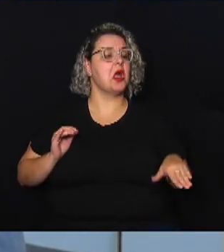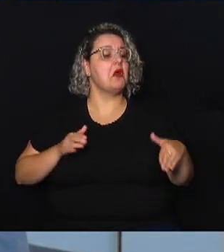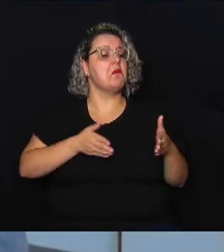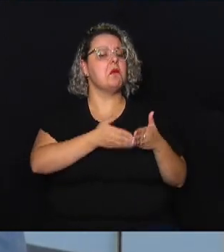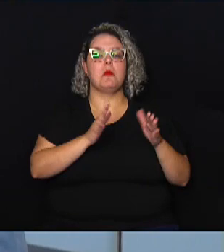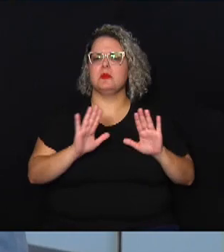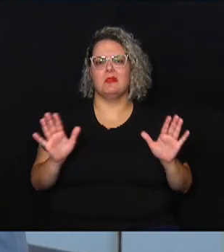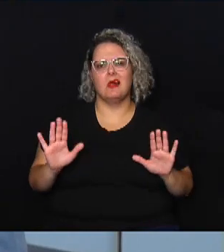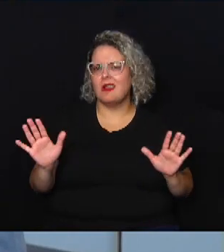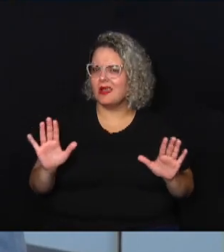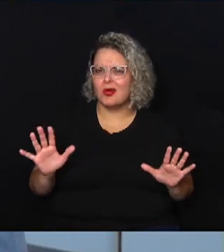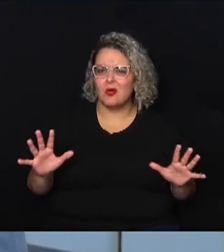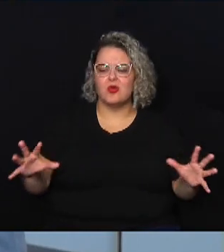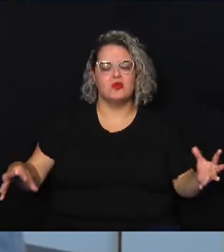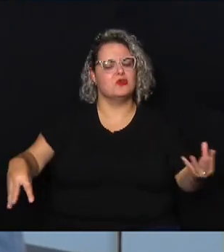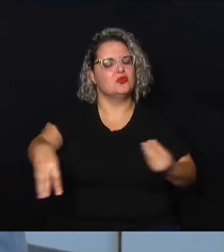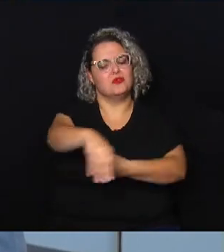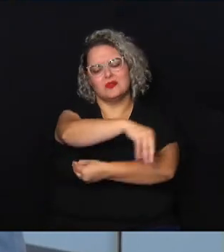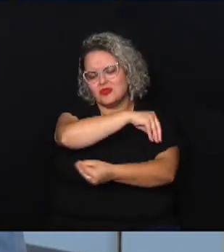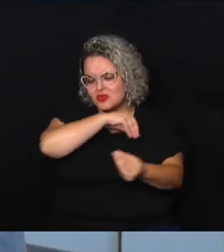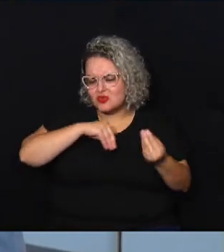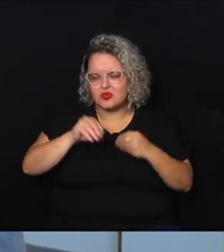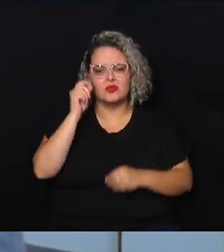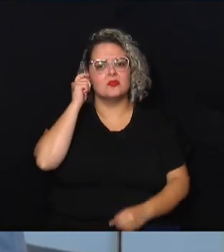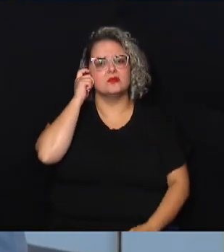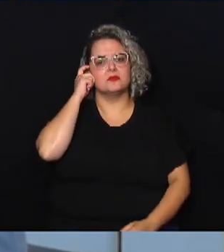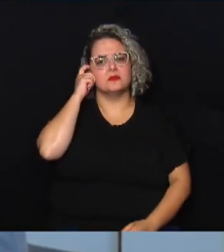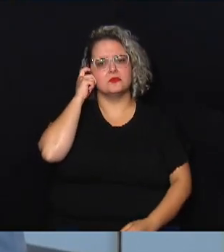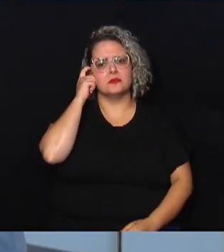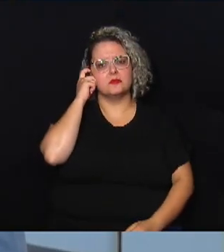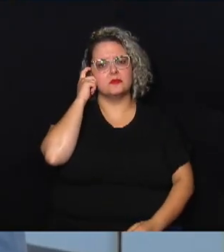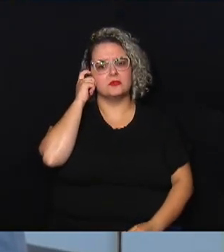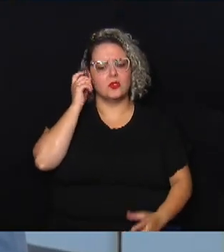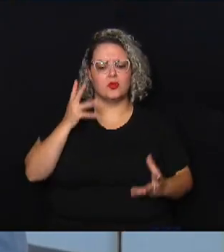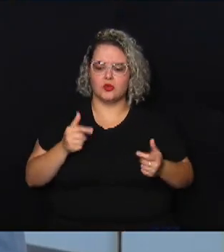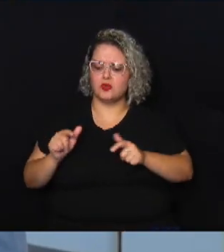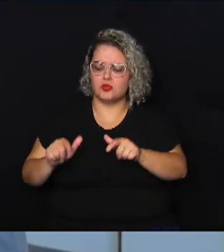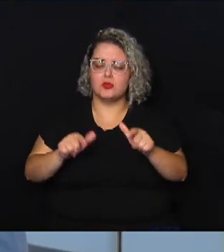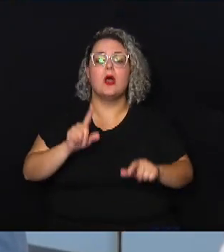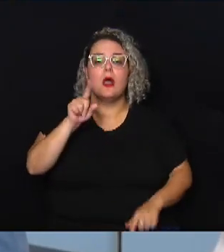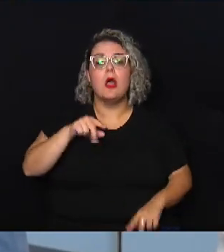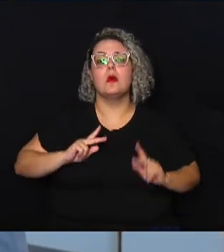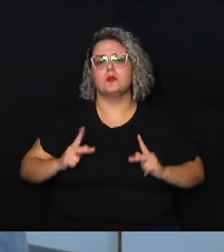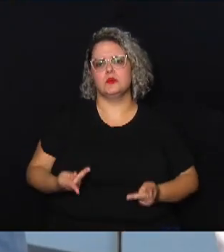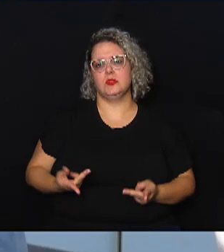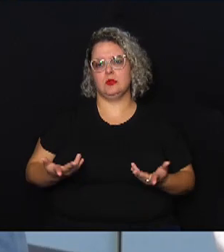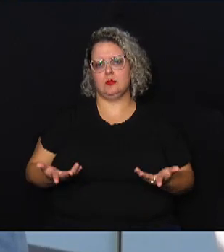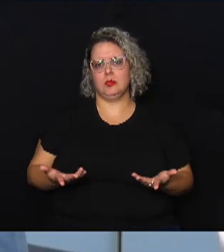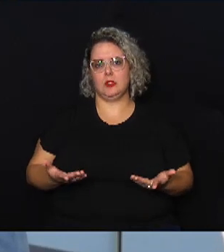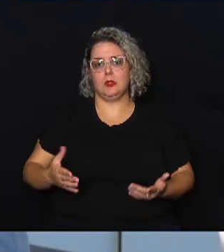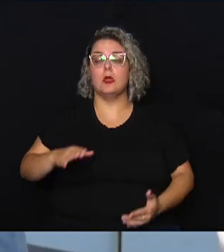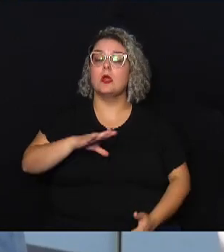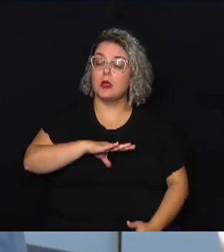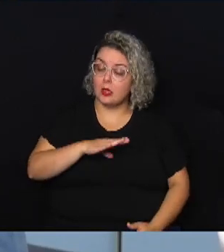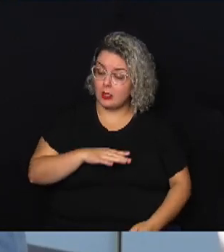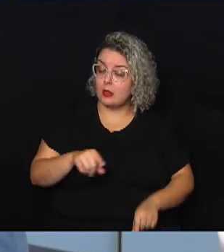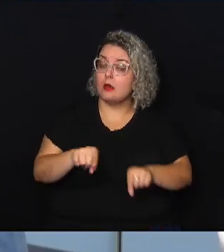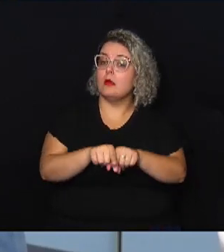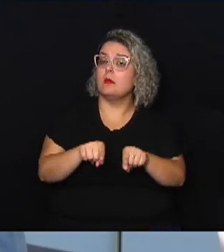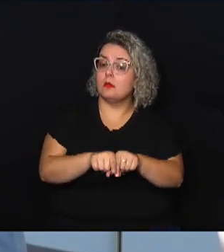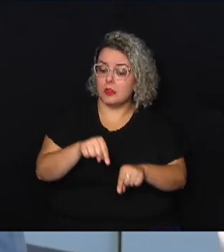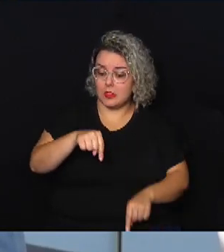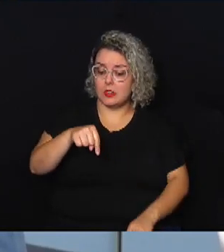não todos os espaços são para o ser humano é isso que nós precisamos que Campinas inclusive está